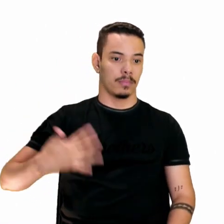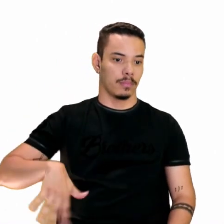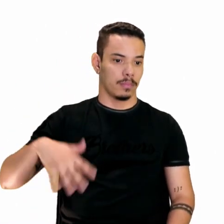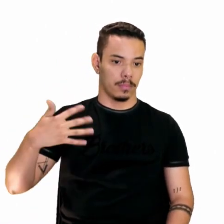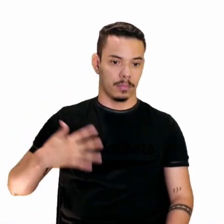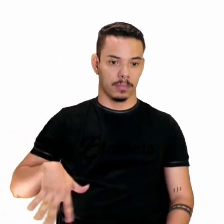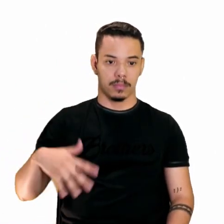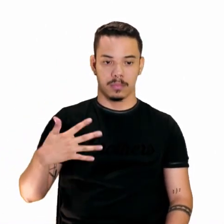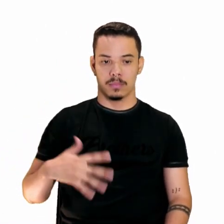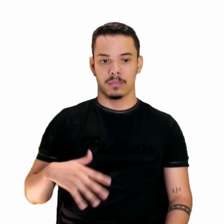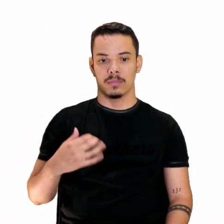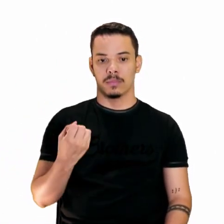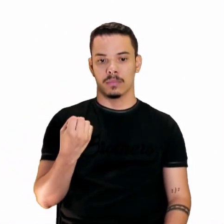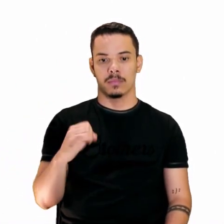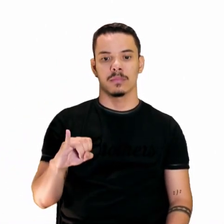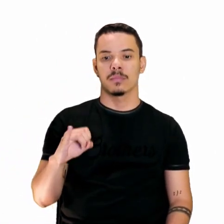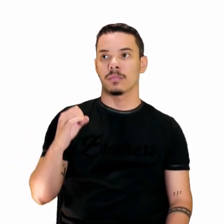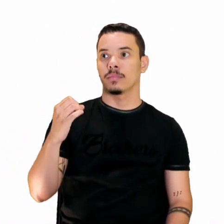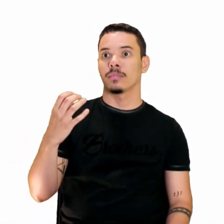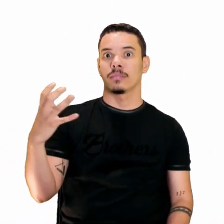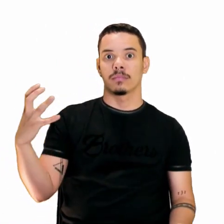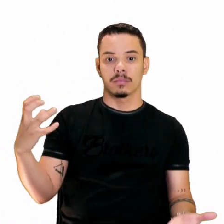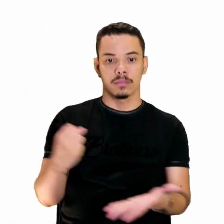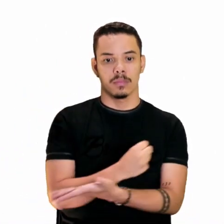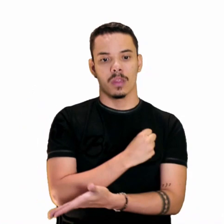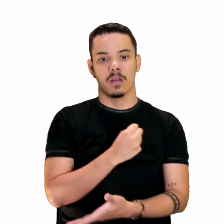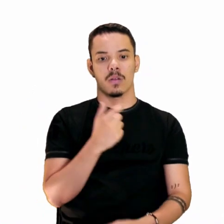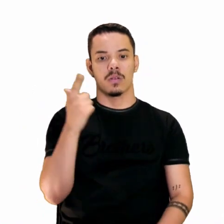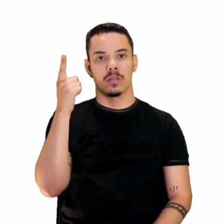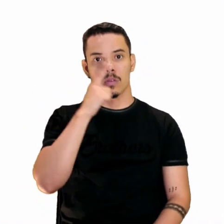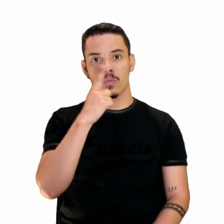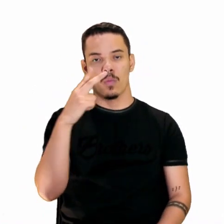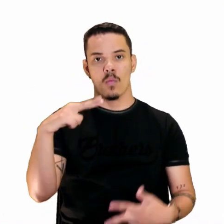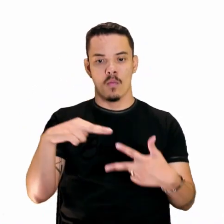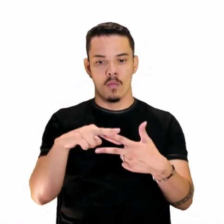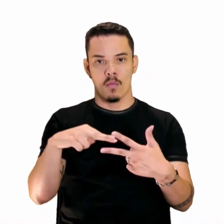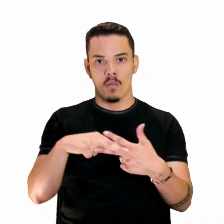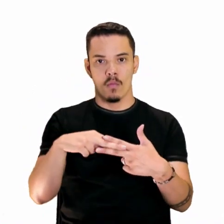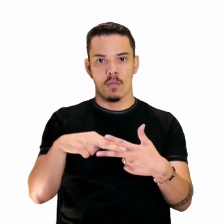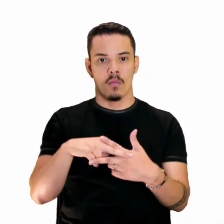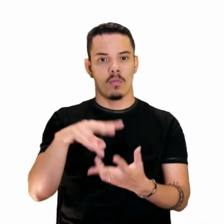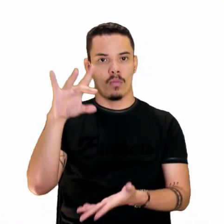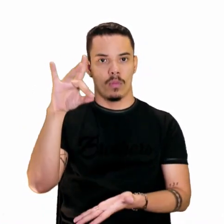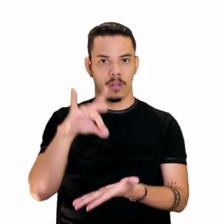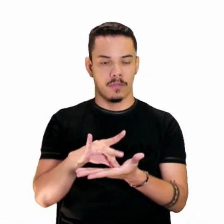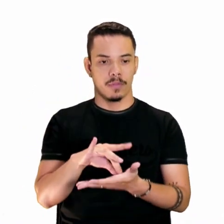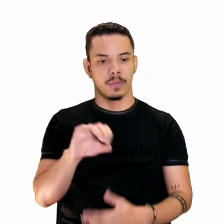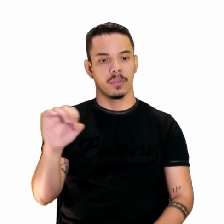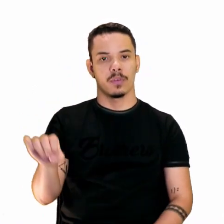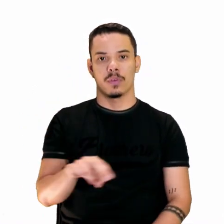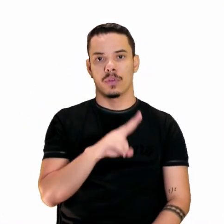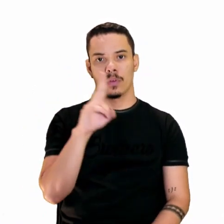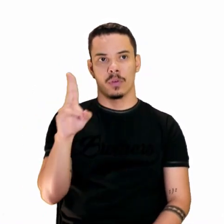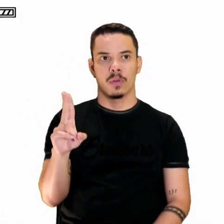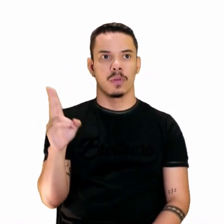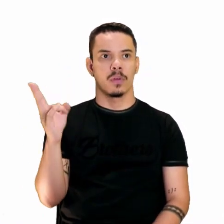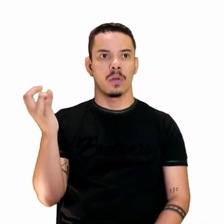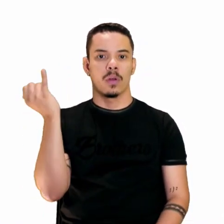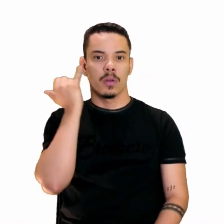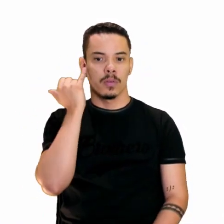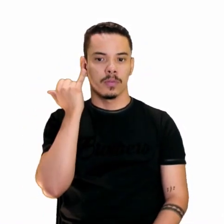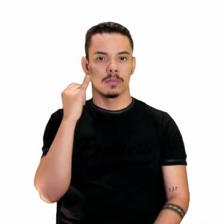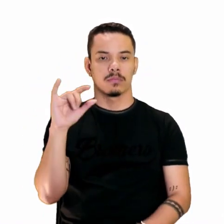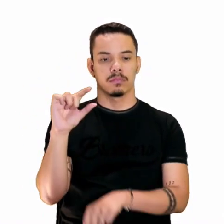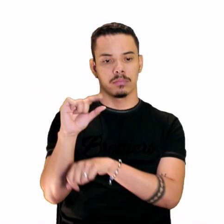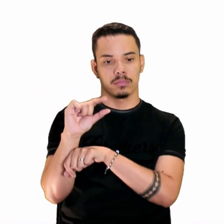Ai, cai que me dera chupar uma canabola de verdade. Ou, e ouvi um sabiá